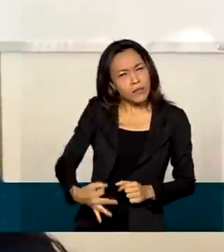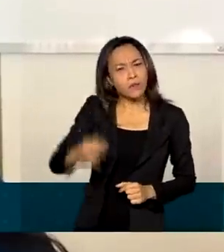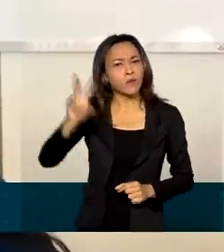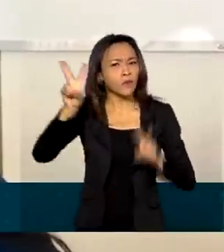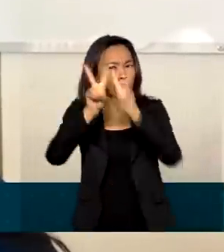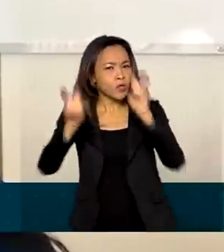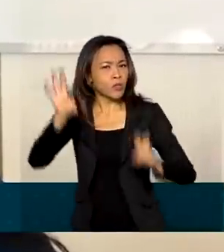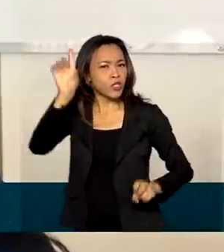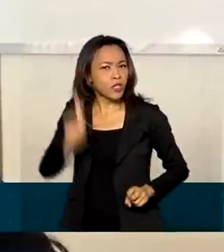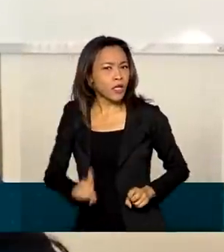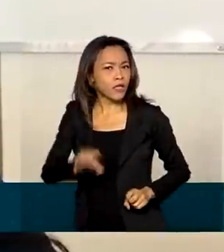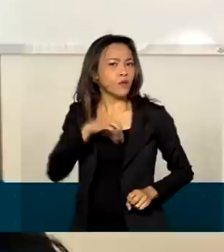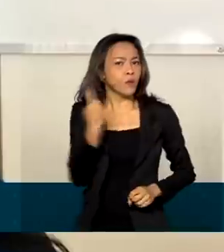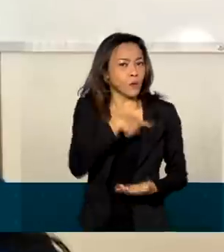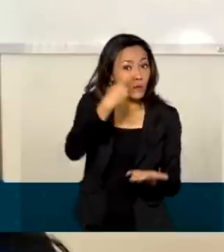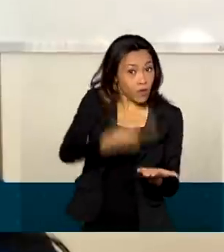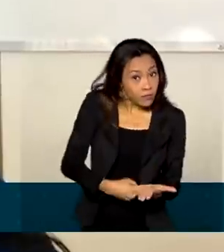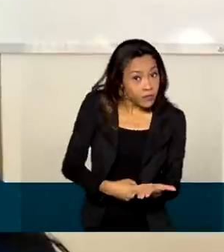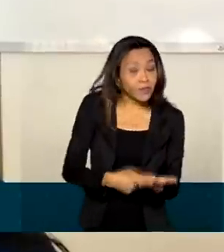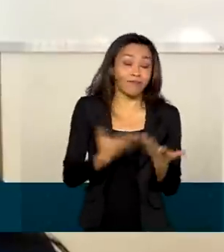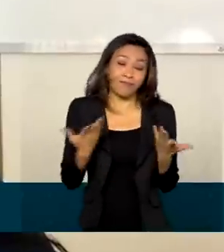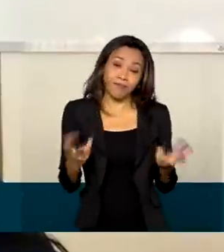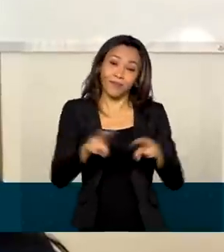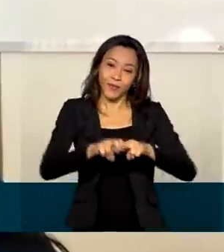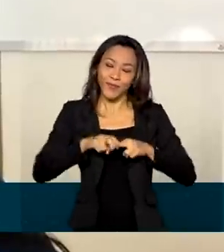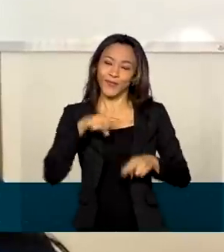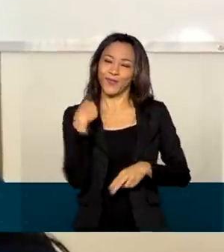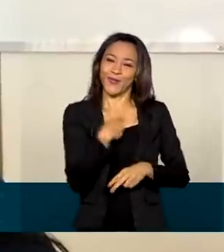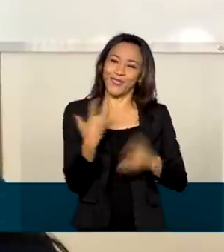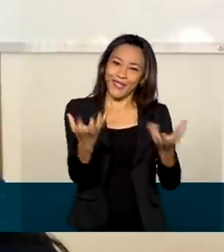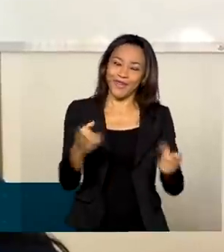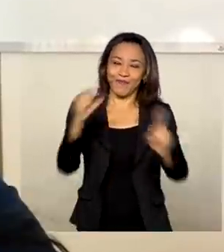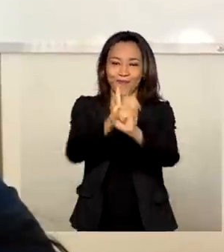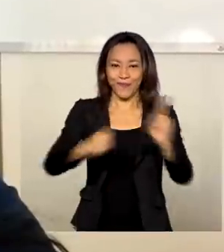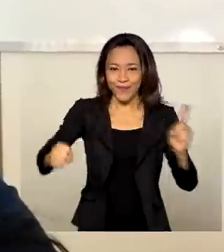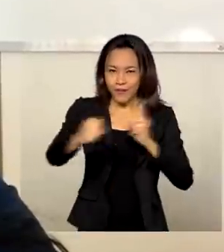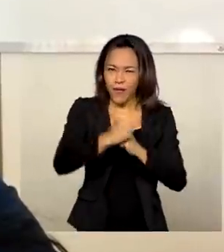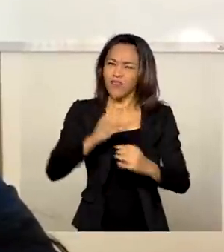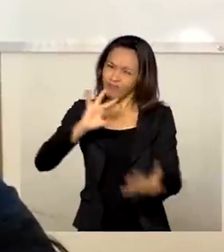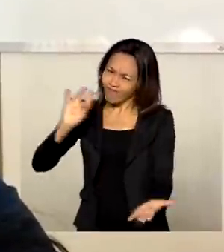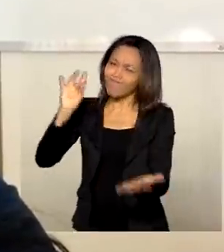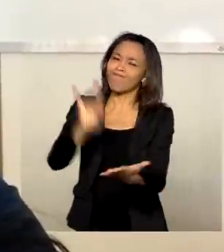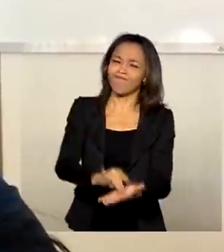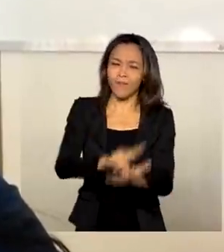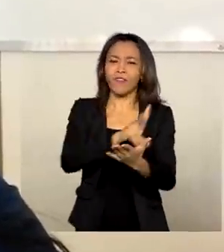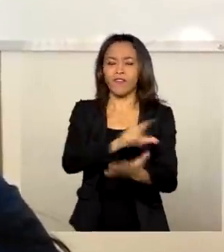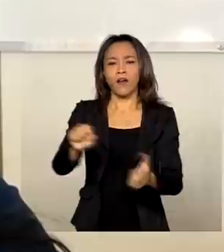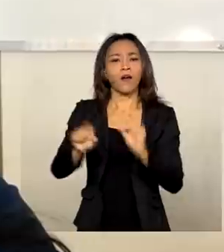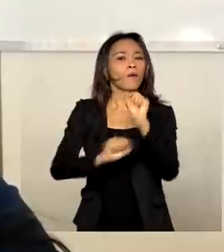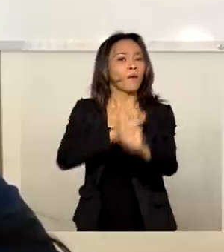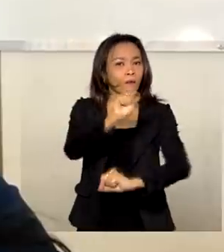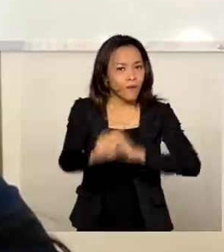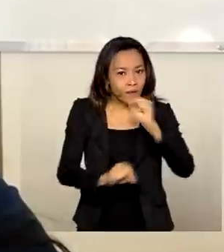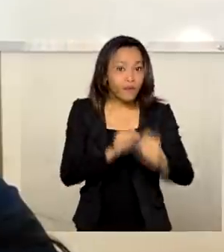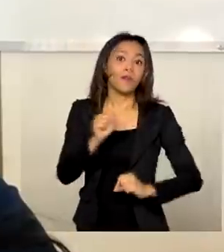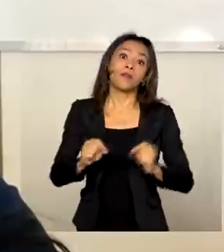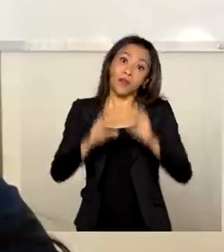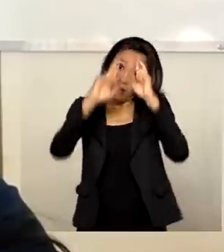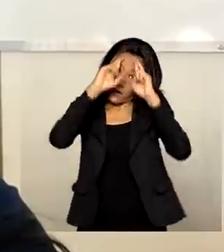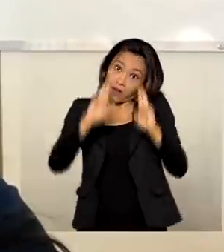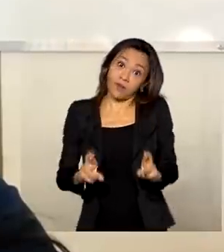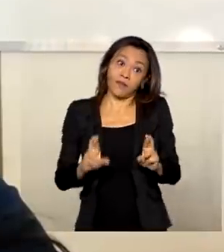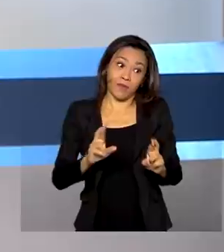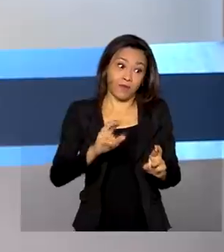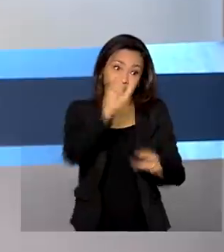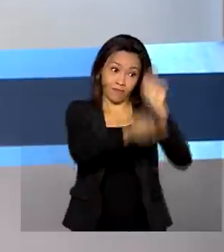direitos e dos nossos deveres. Com isso, nós queremos uma sociedade que realmente vá cumprir com os direitos dos consumidores